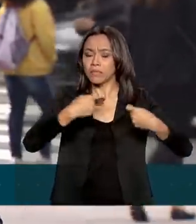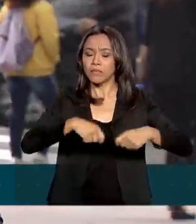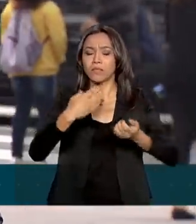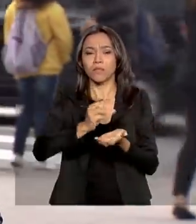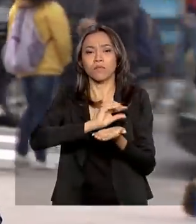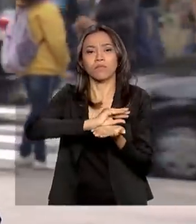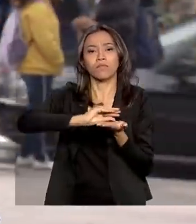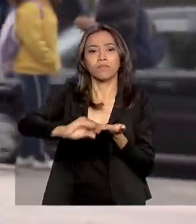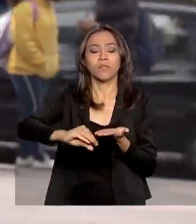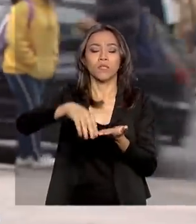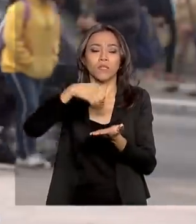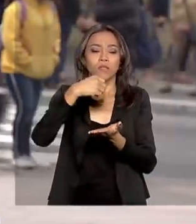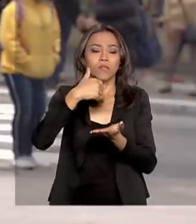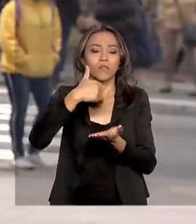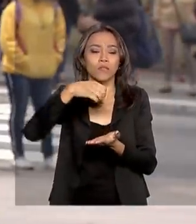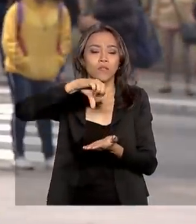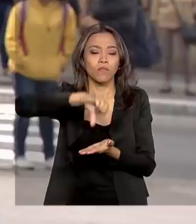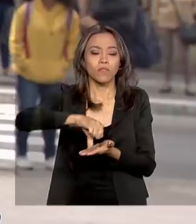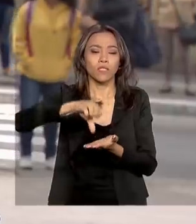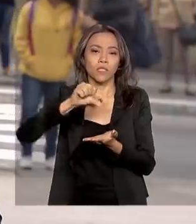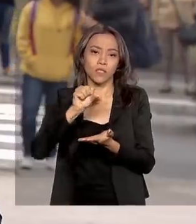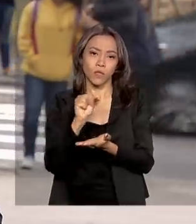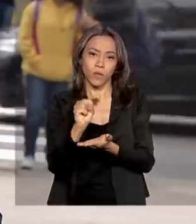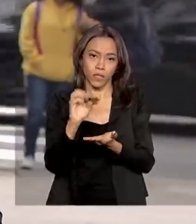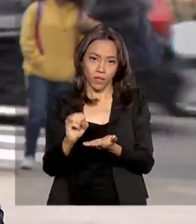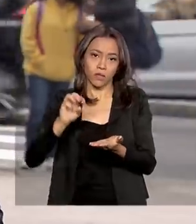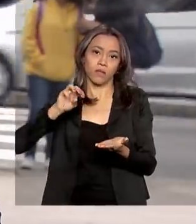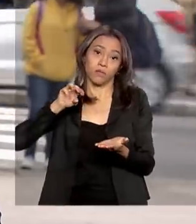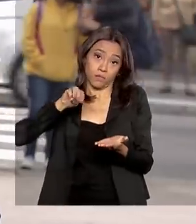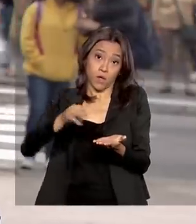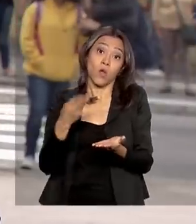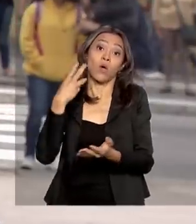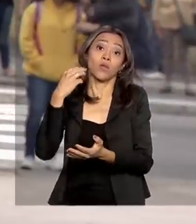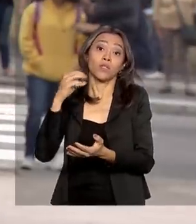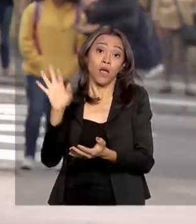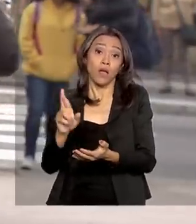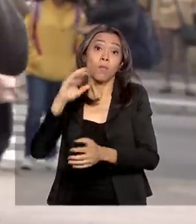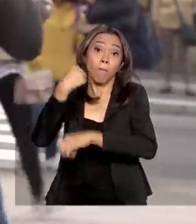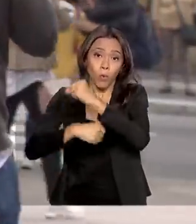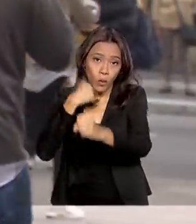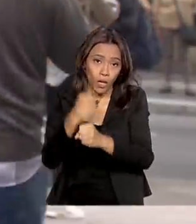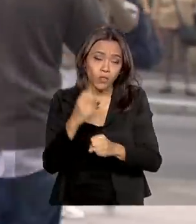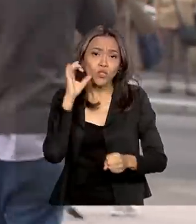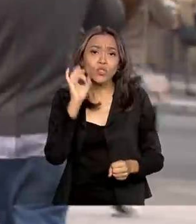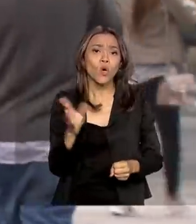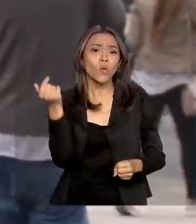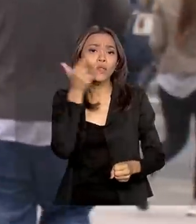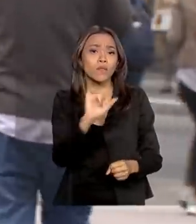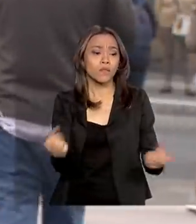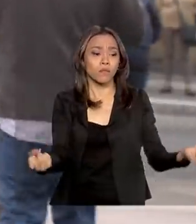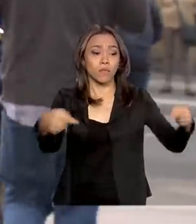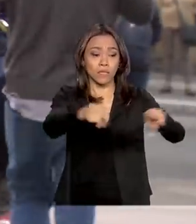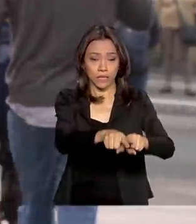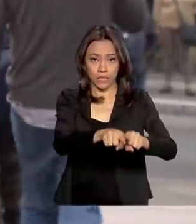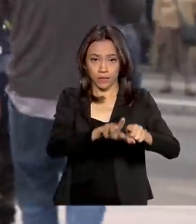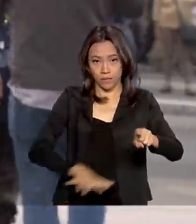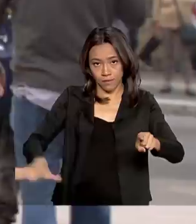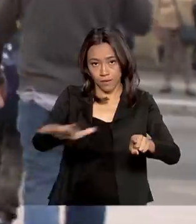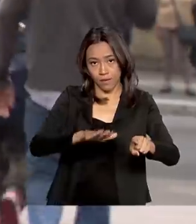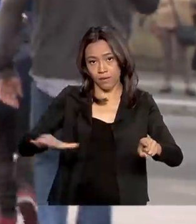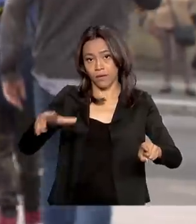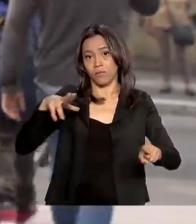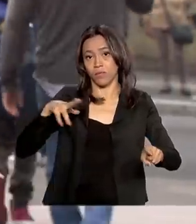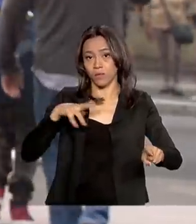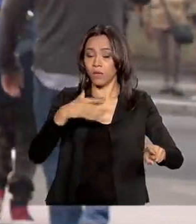980 bilhões de reais por ano. Para o governo, isso só é possível com parcerias entre os setores público